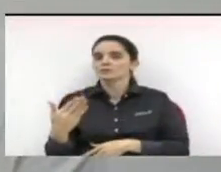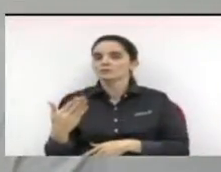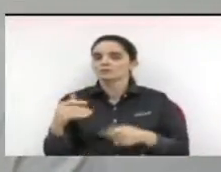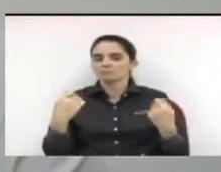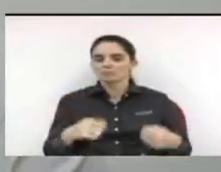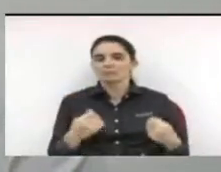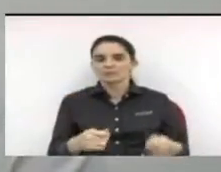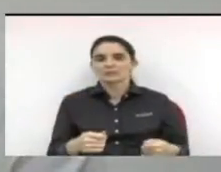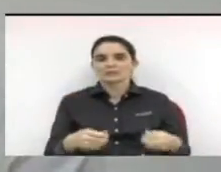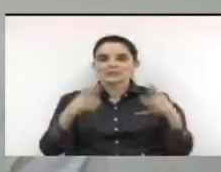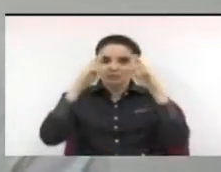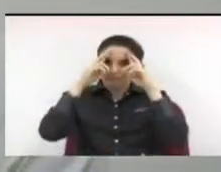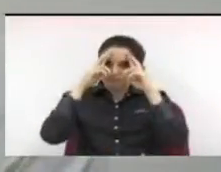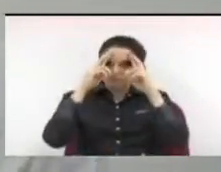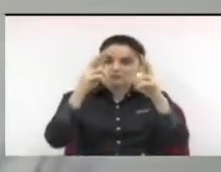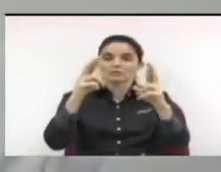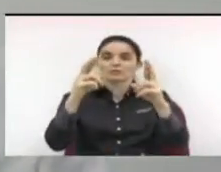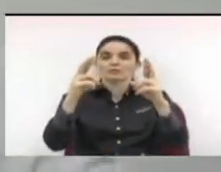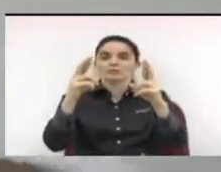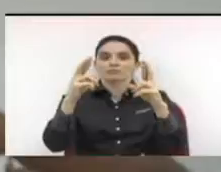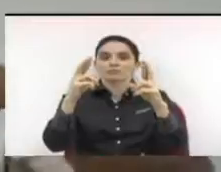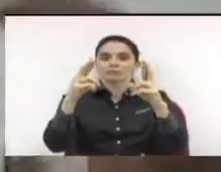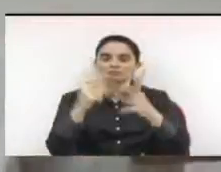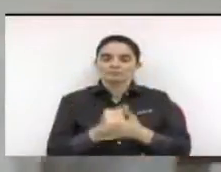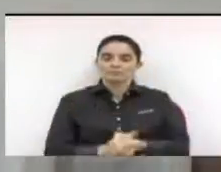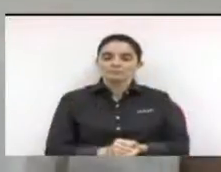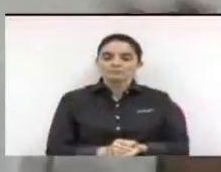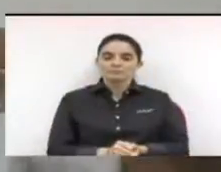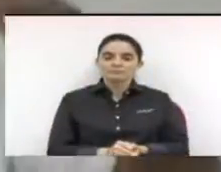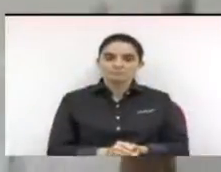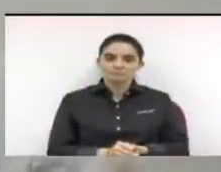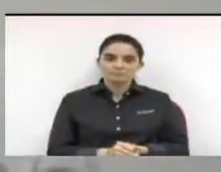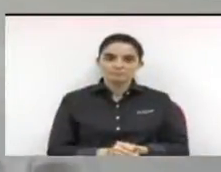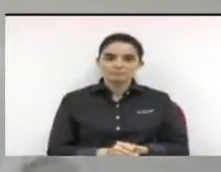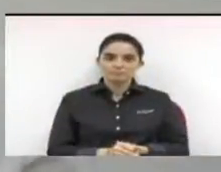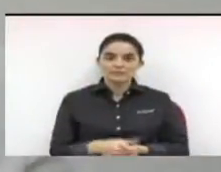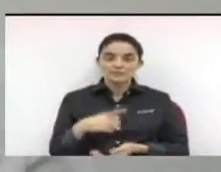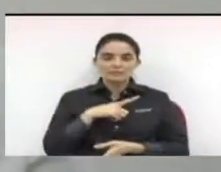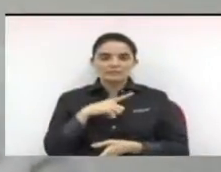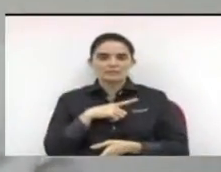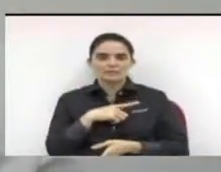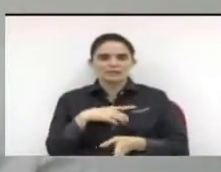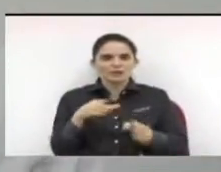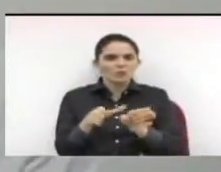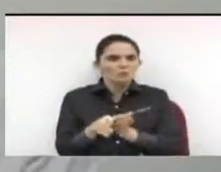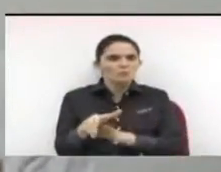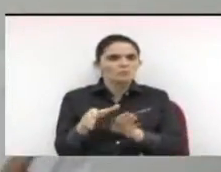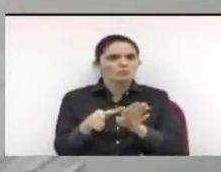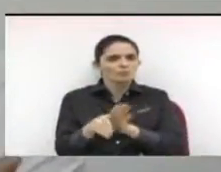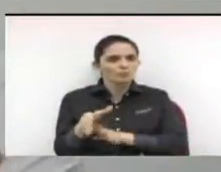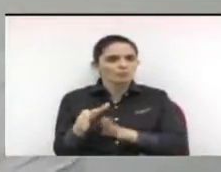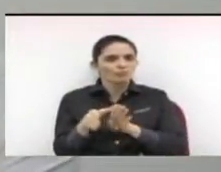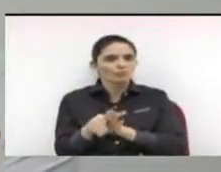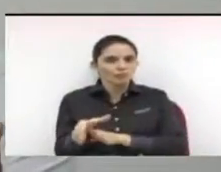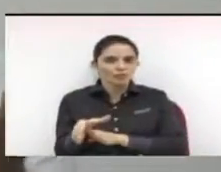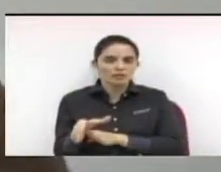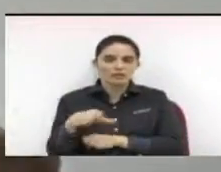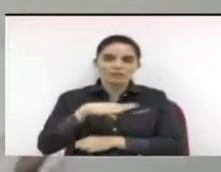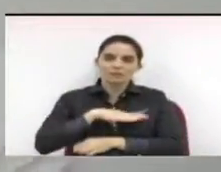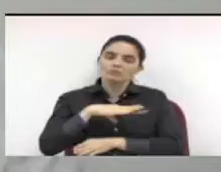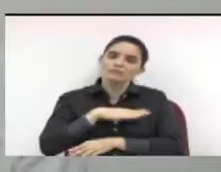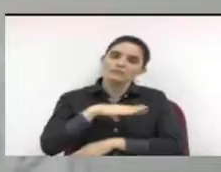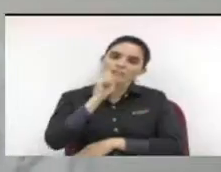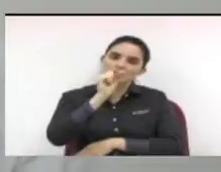respeitasse esse movimento, que é um conselho na cidade inteira, para que não ficasse perdida